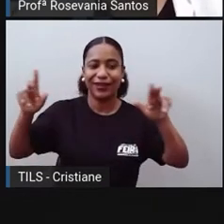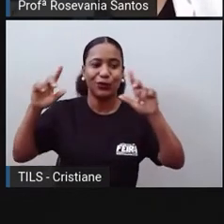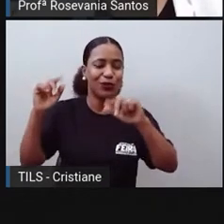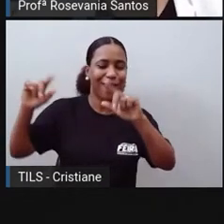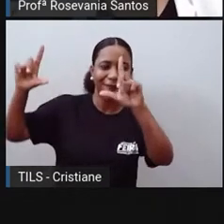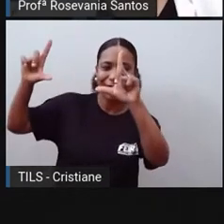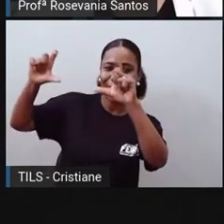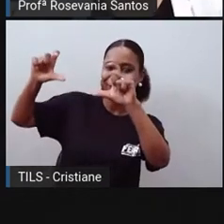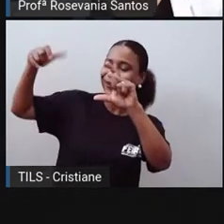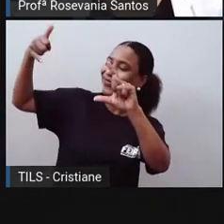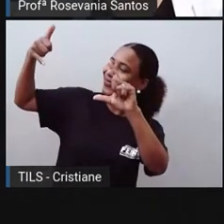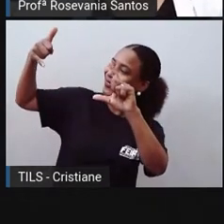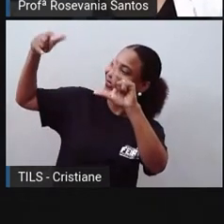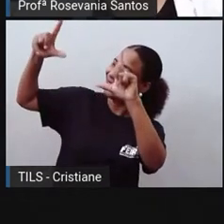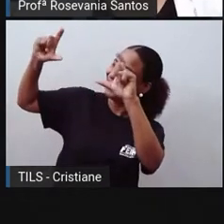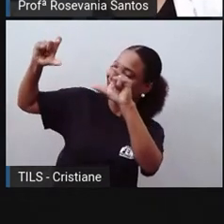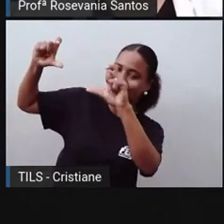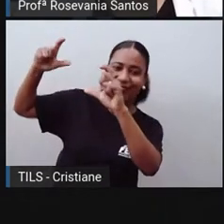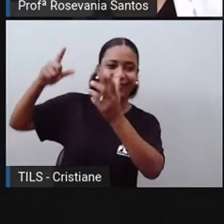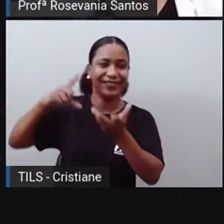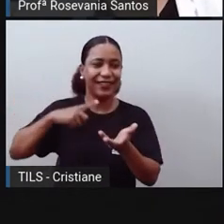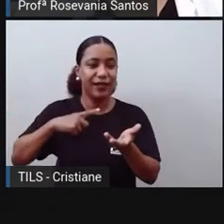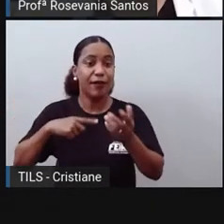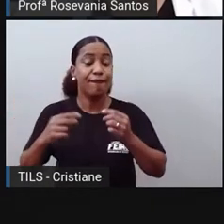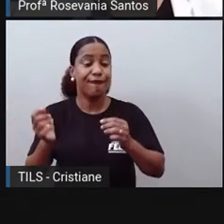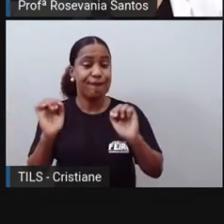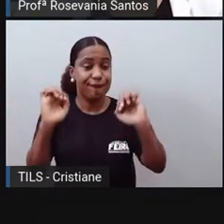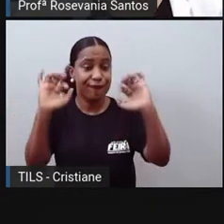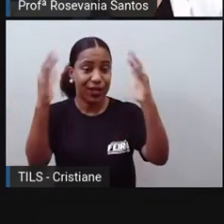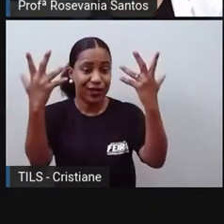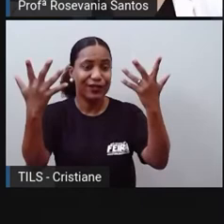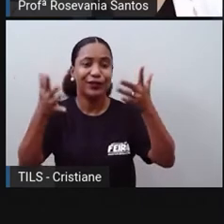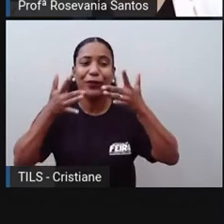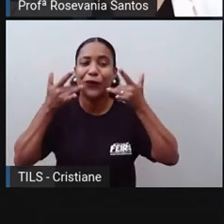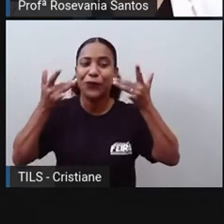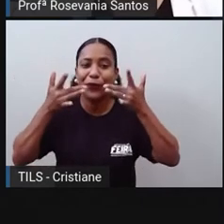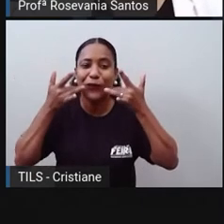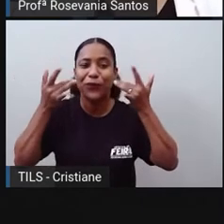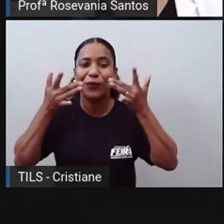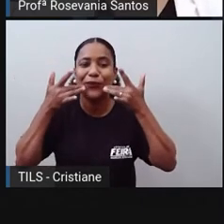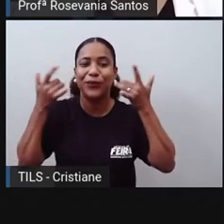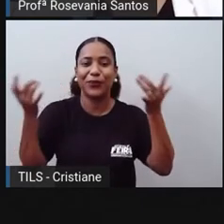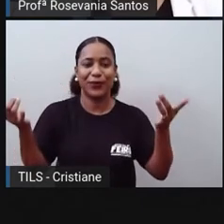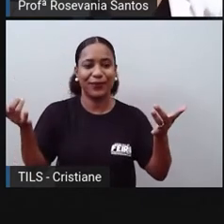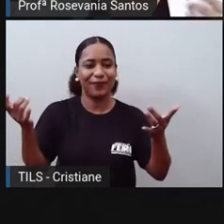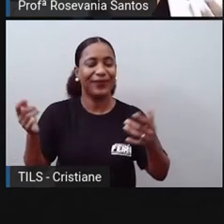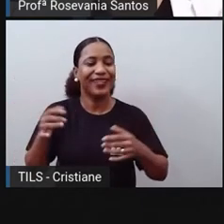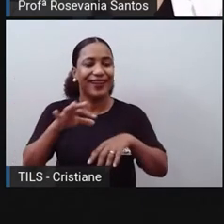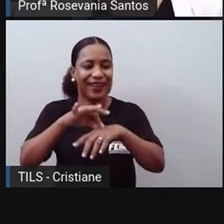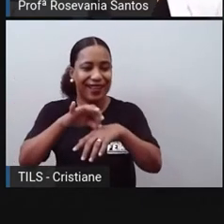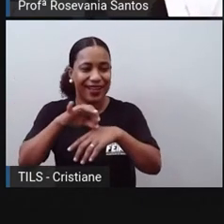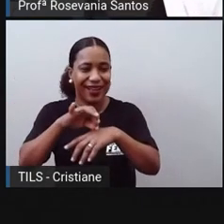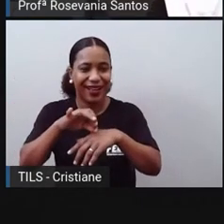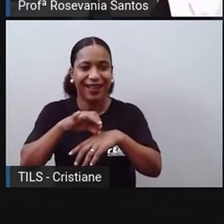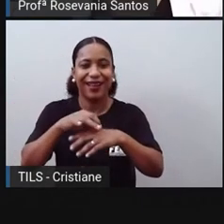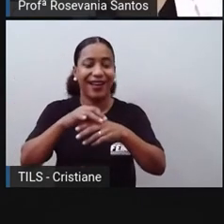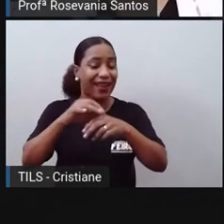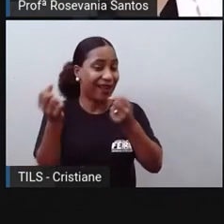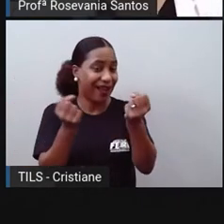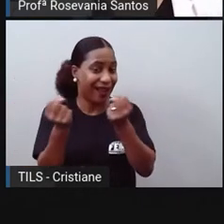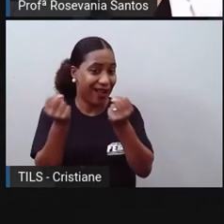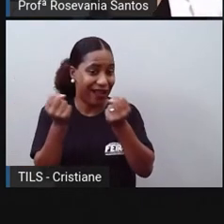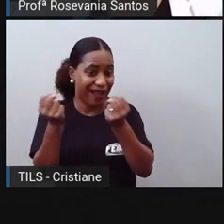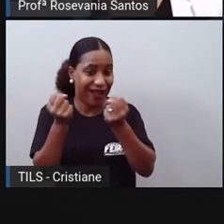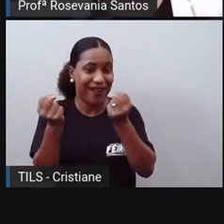tudo, as festas, o teatro, o consumo de carros cada vez mais potentes, mais